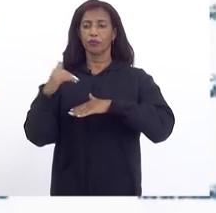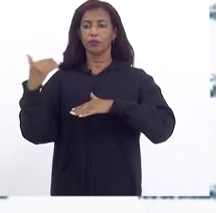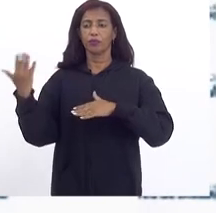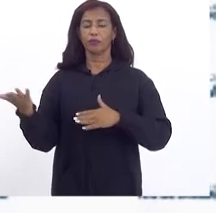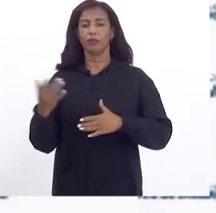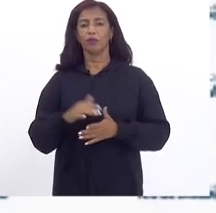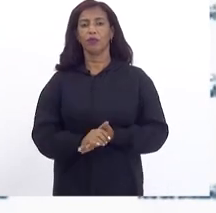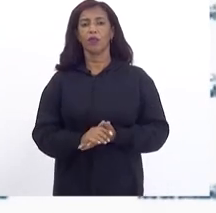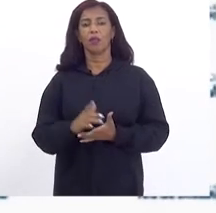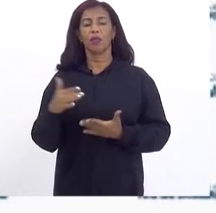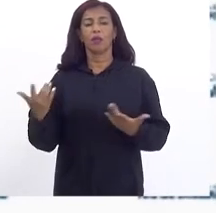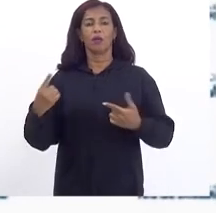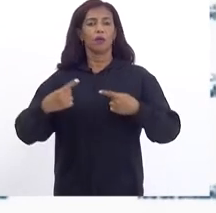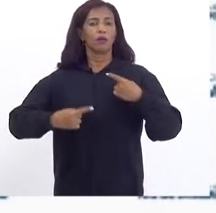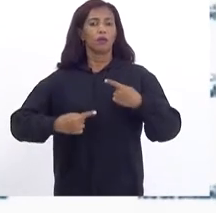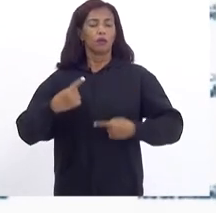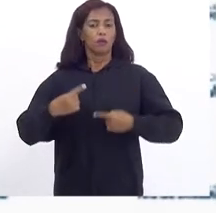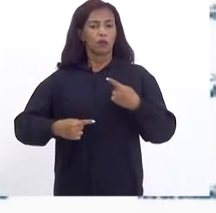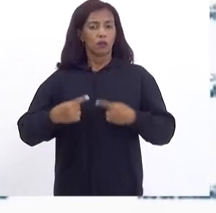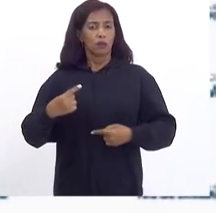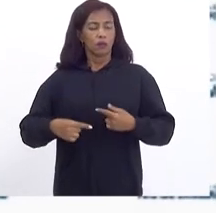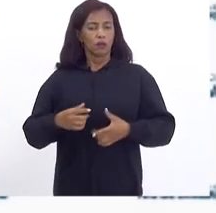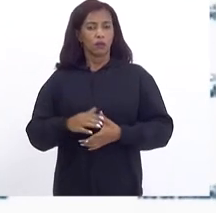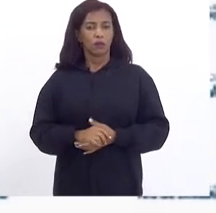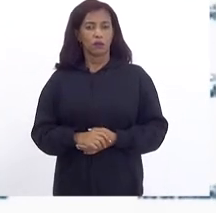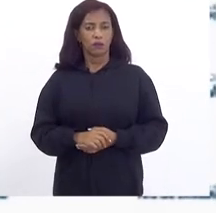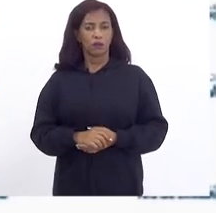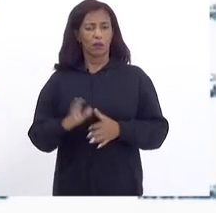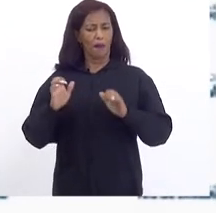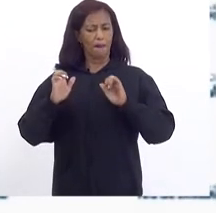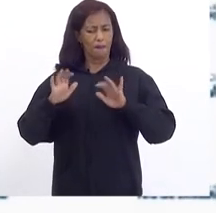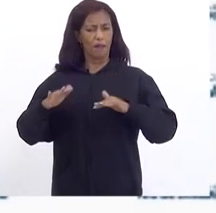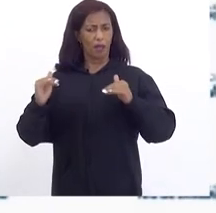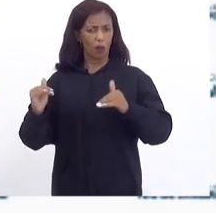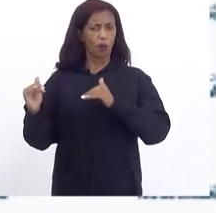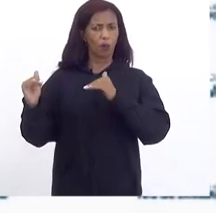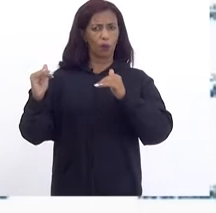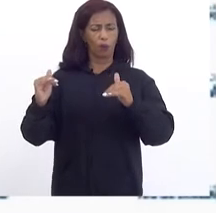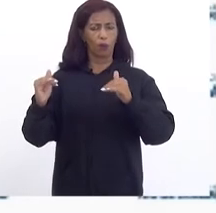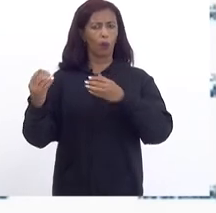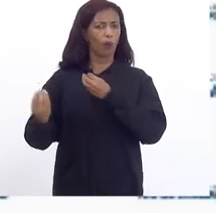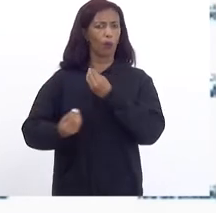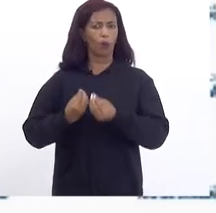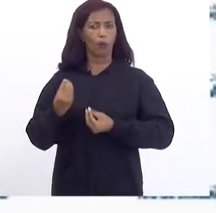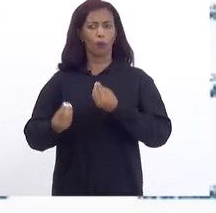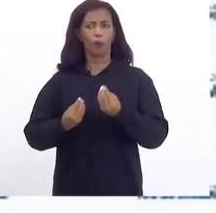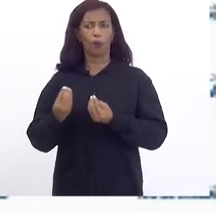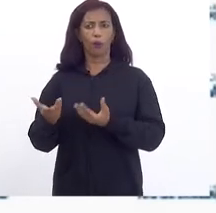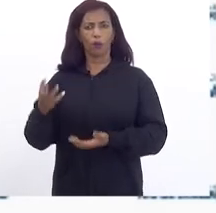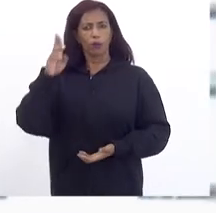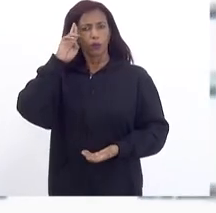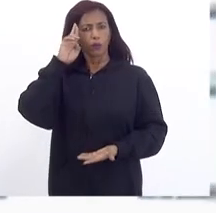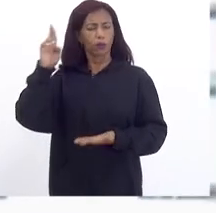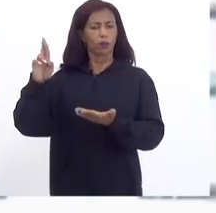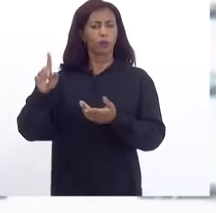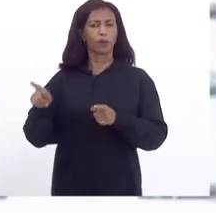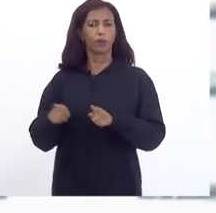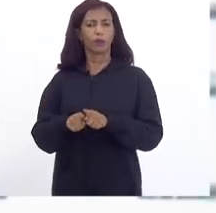É uma discussão Bem elevada Assim como Vossa Excelência